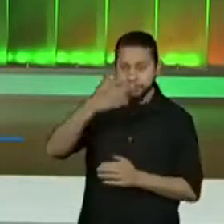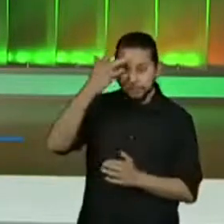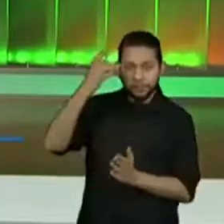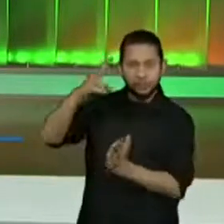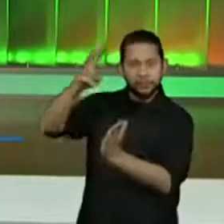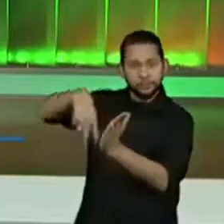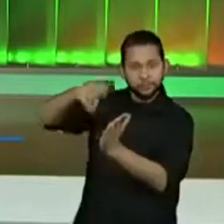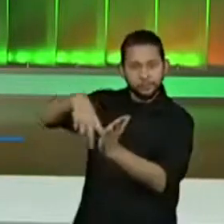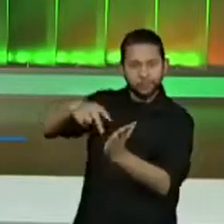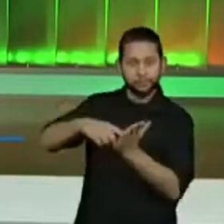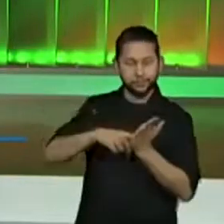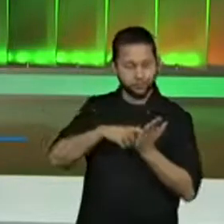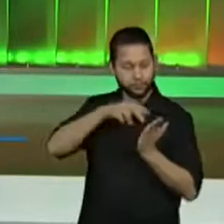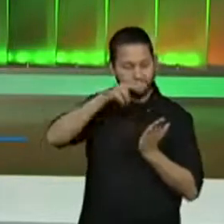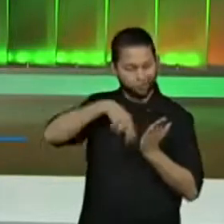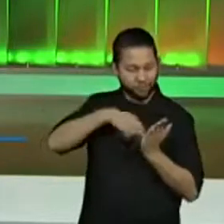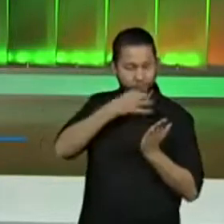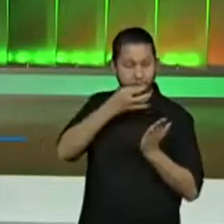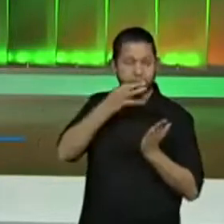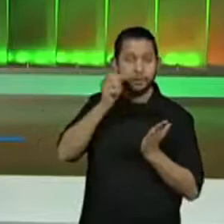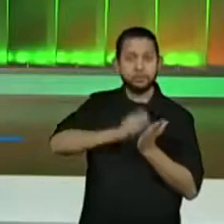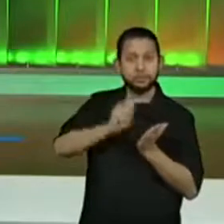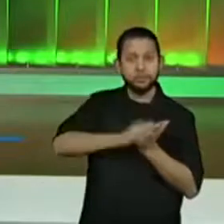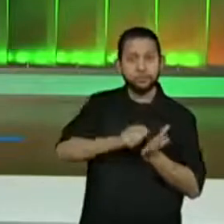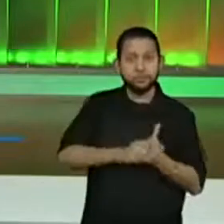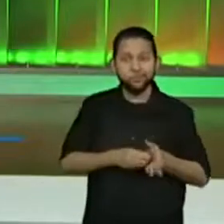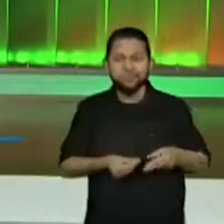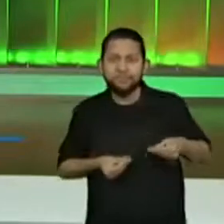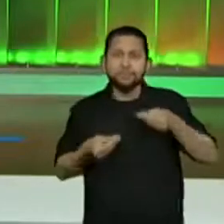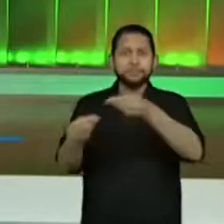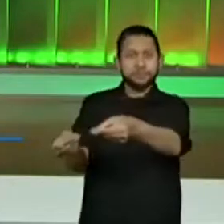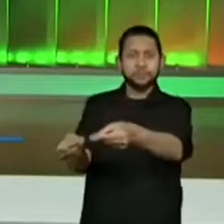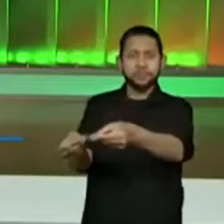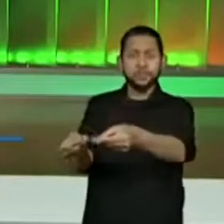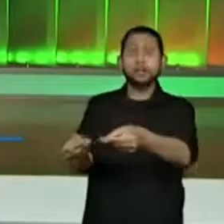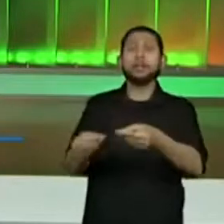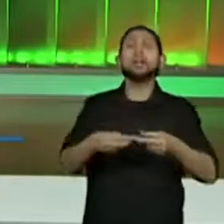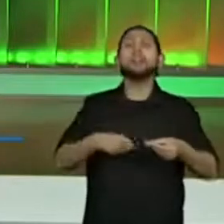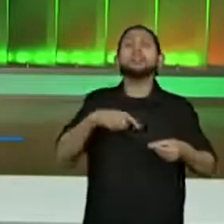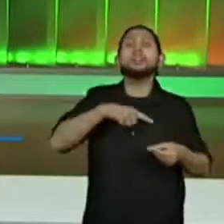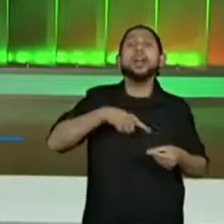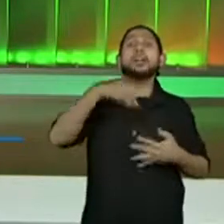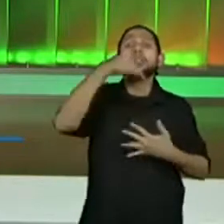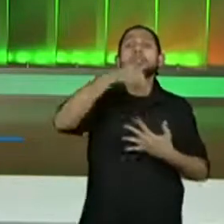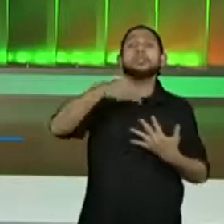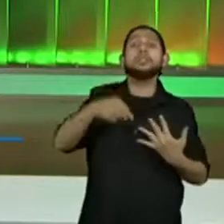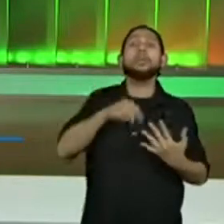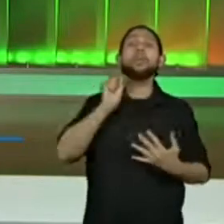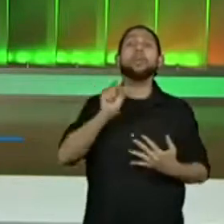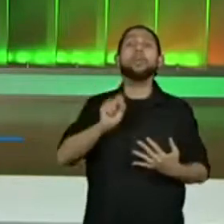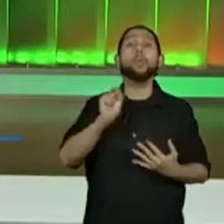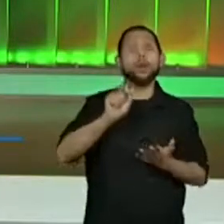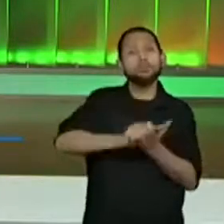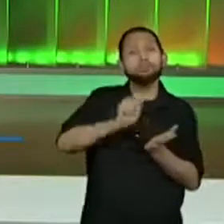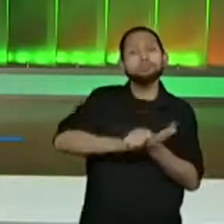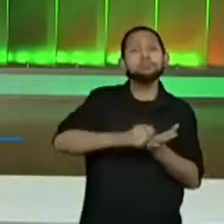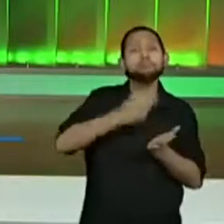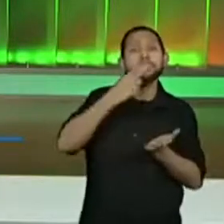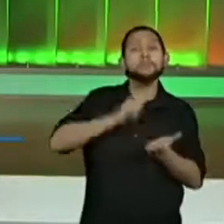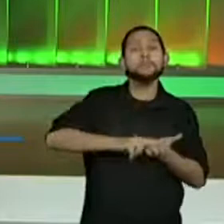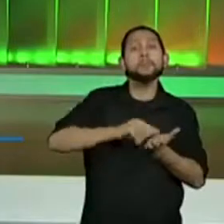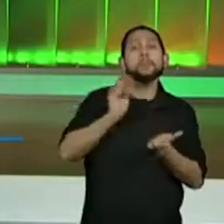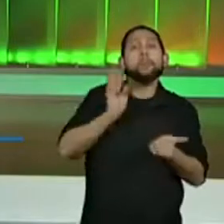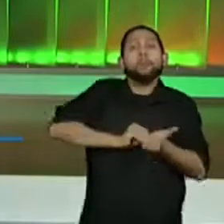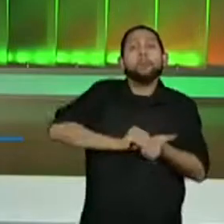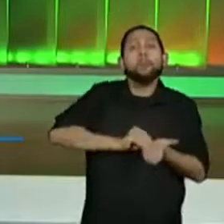opinativa de leitor precisa ter. Então, isso é importante. Já quero ver lá no chat, o